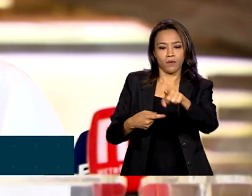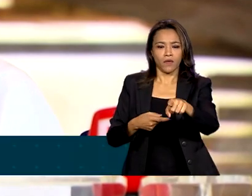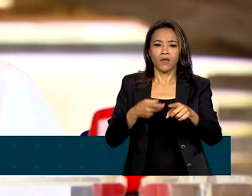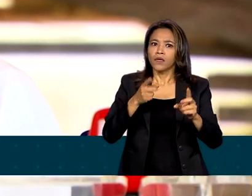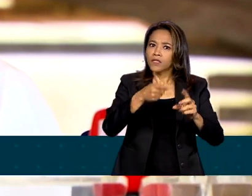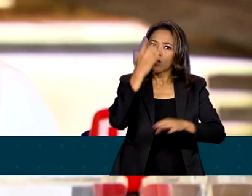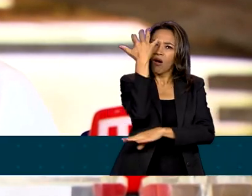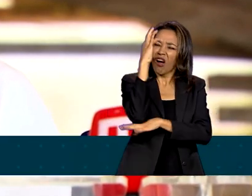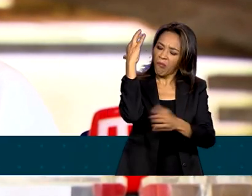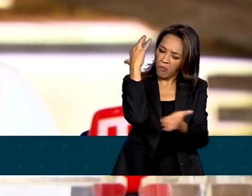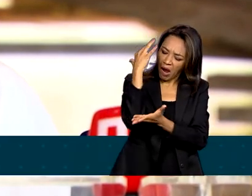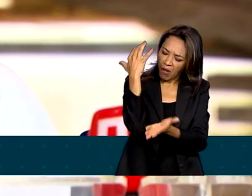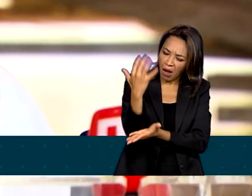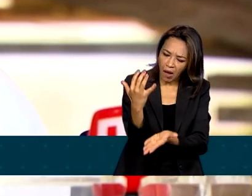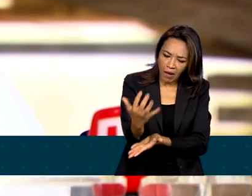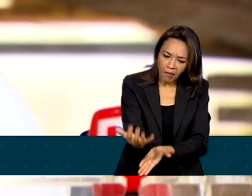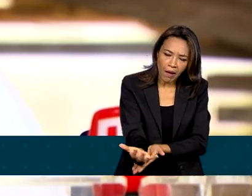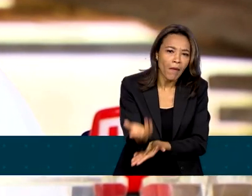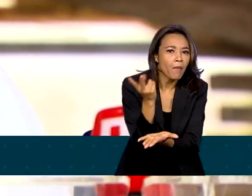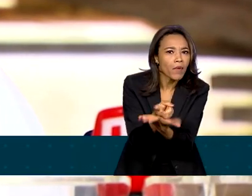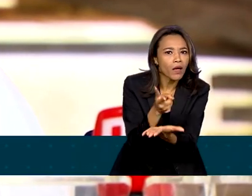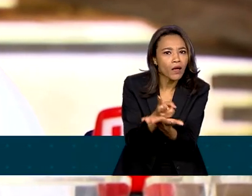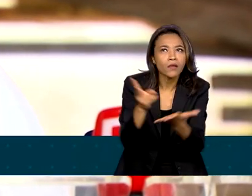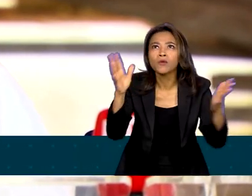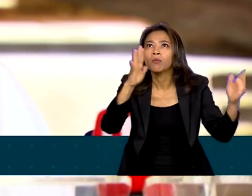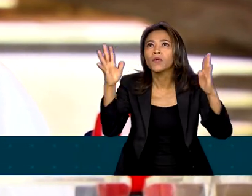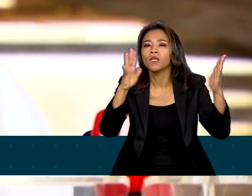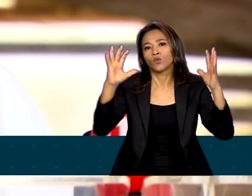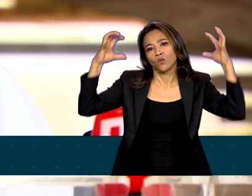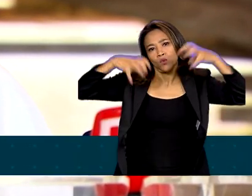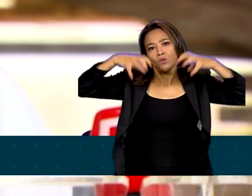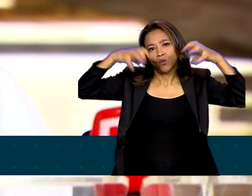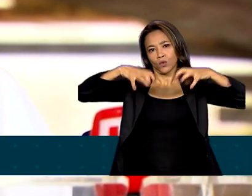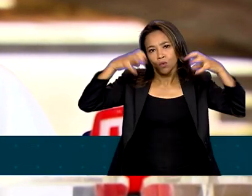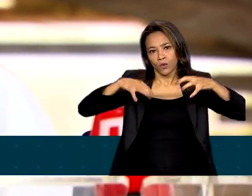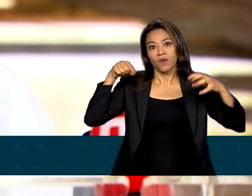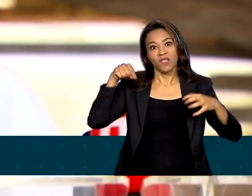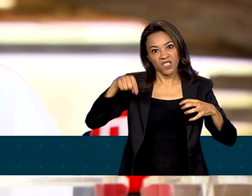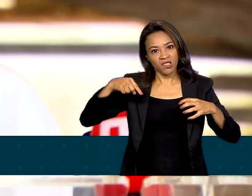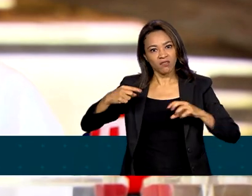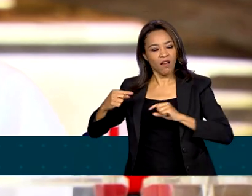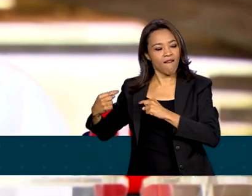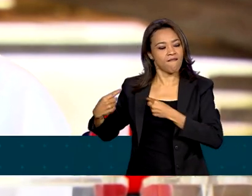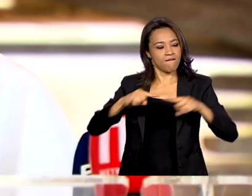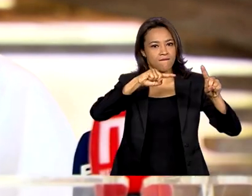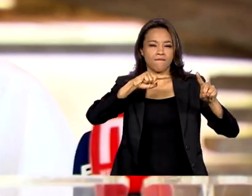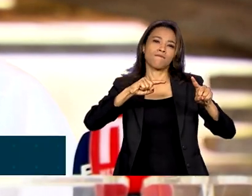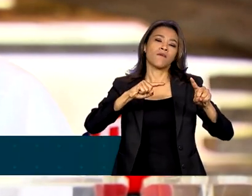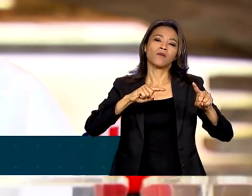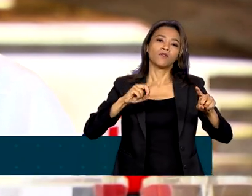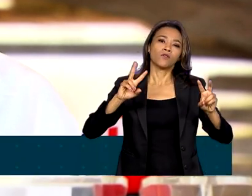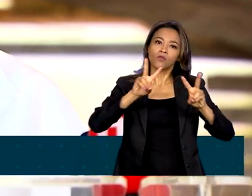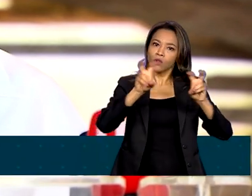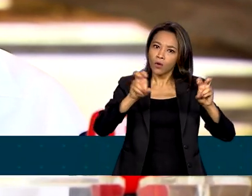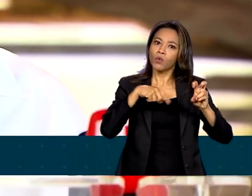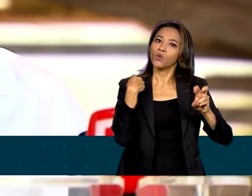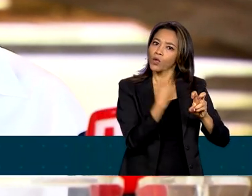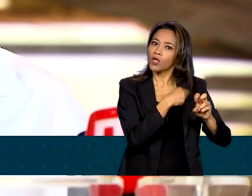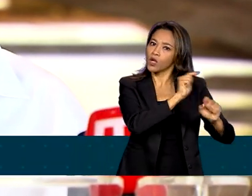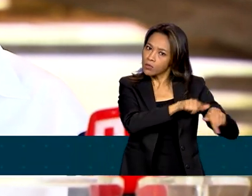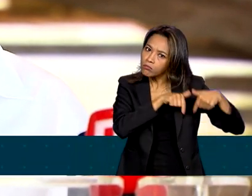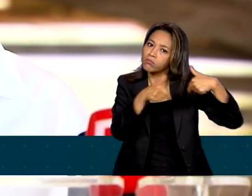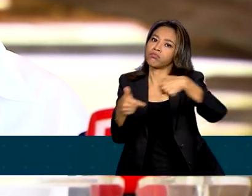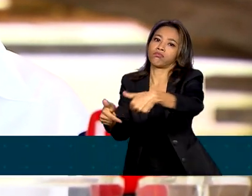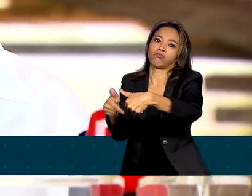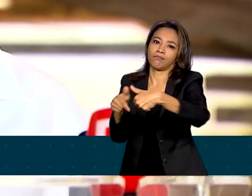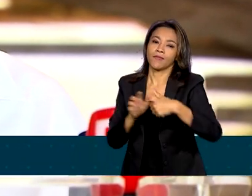período chuvoso. É uma espécie de revanche às ações que já estão sendo tomadas na ponta. E vamos continuar trabalhando.